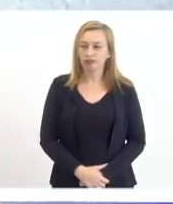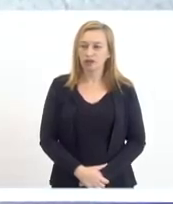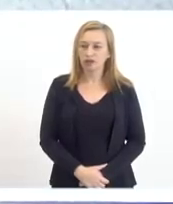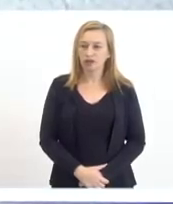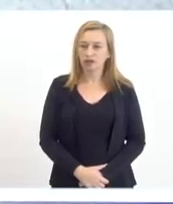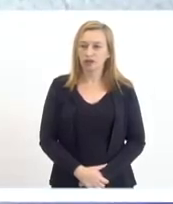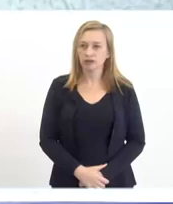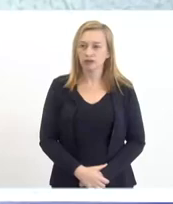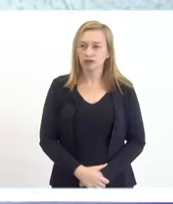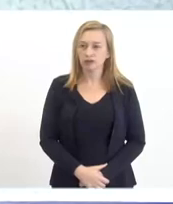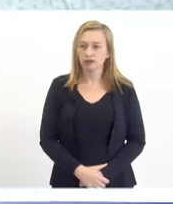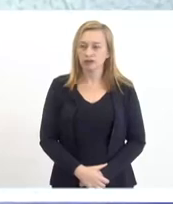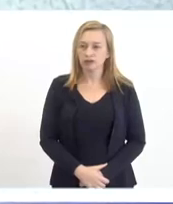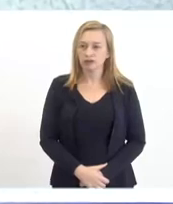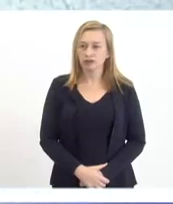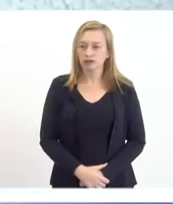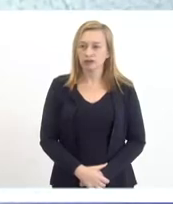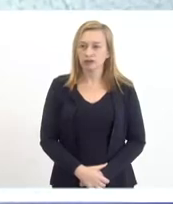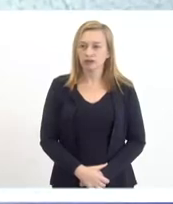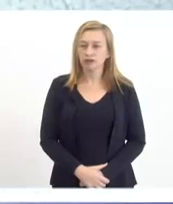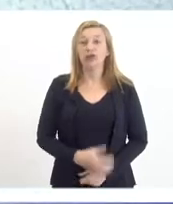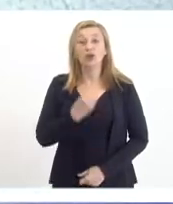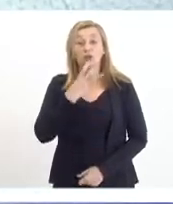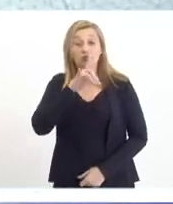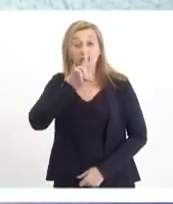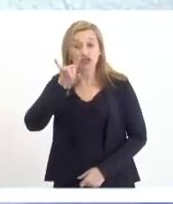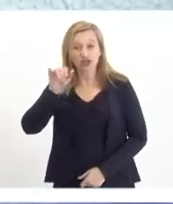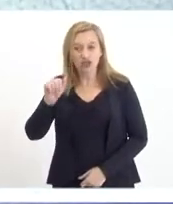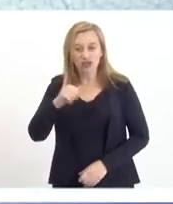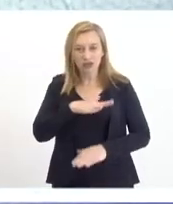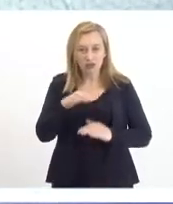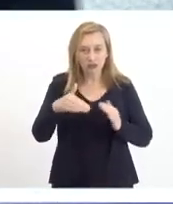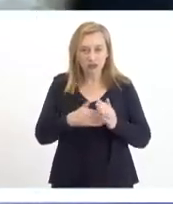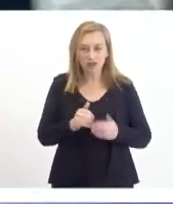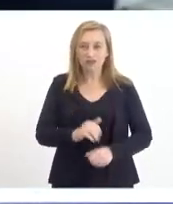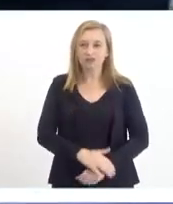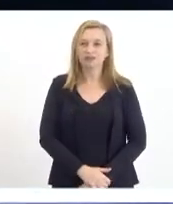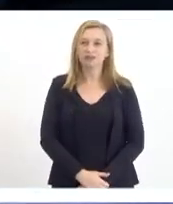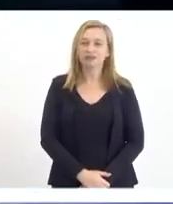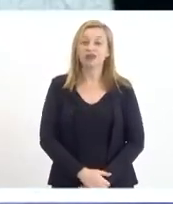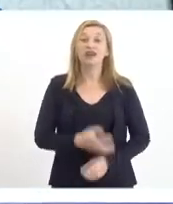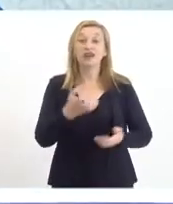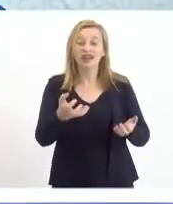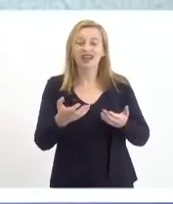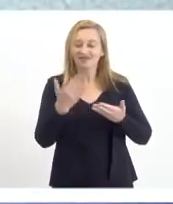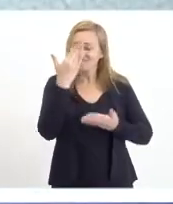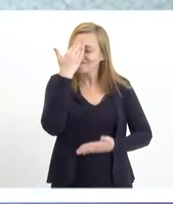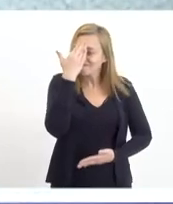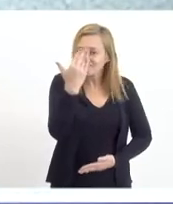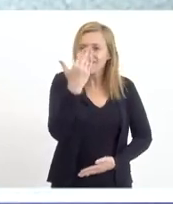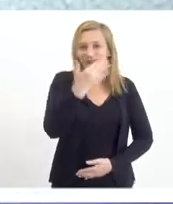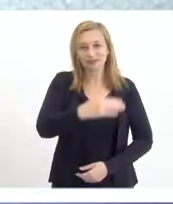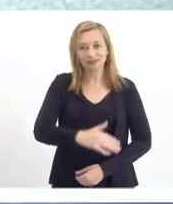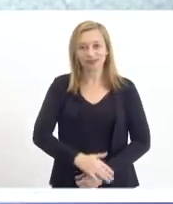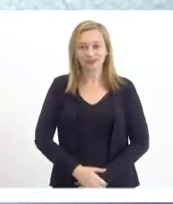Bom dia. Bom dia a todas e todos. Quero aqui agradecer